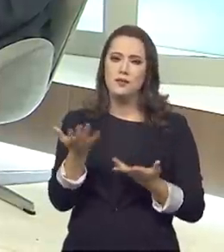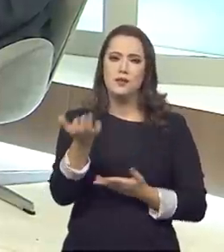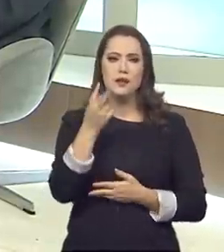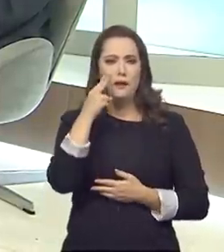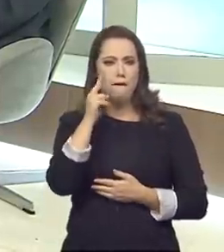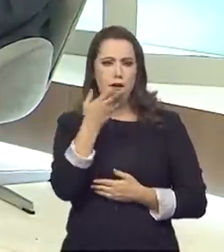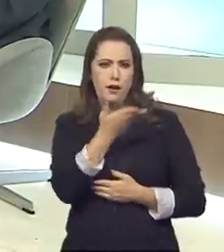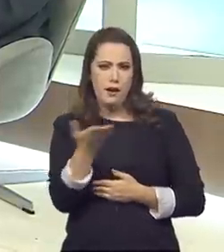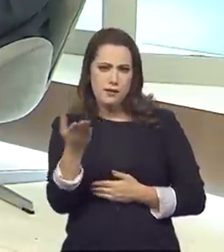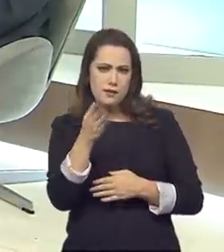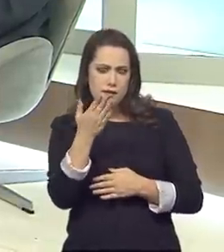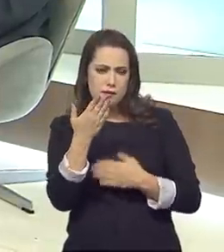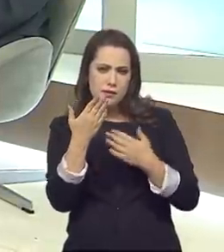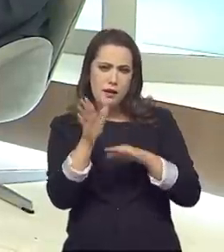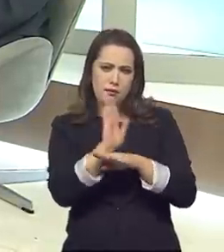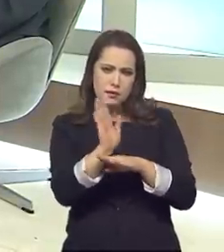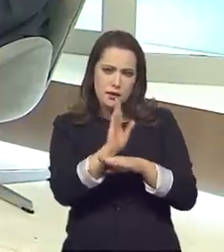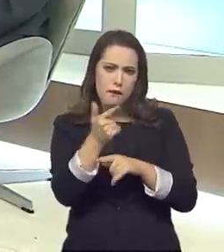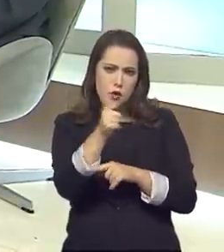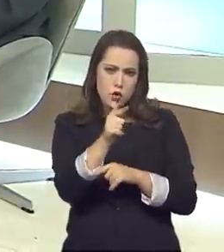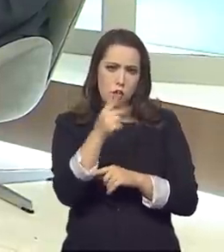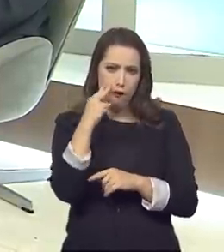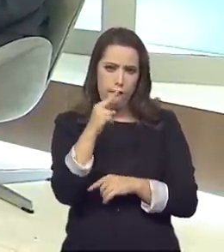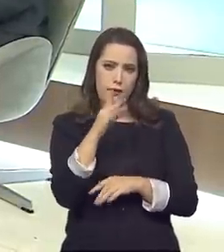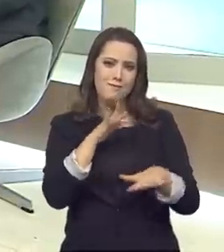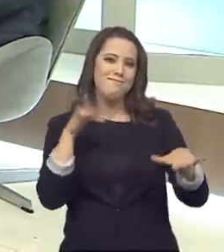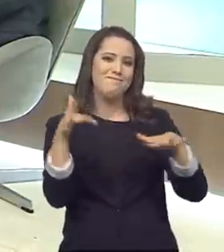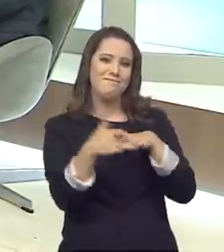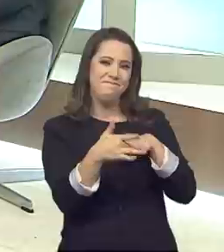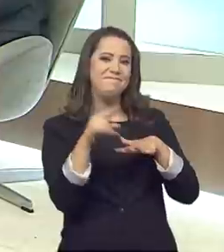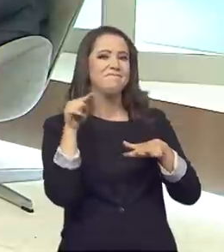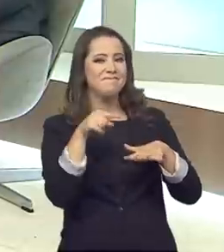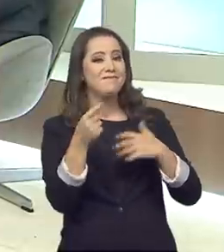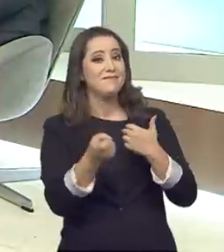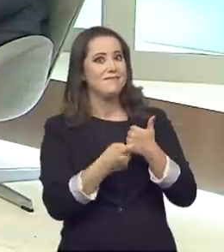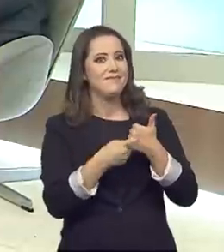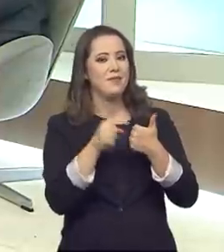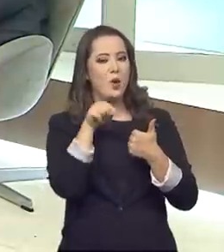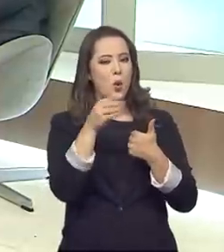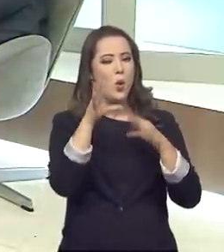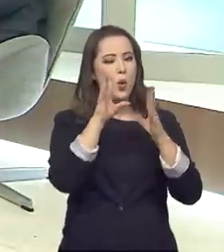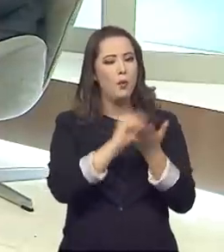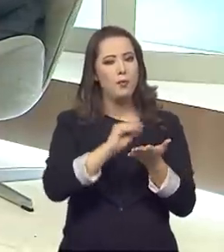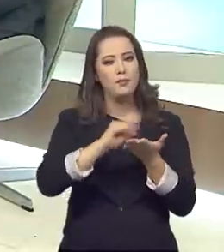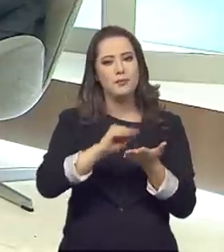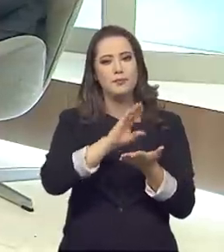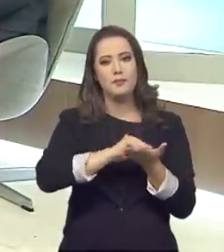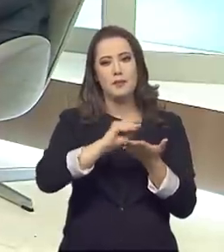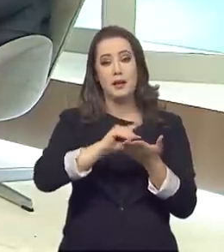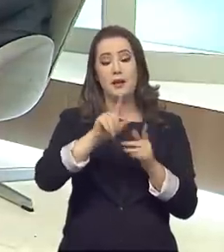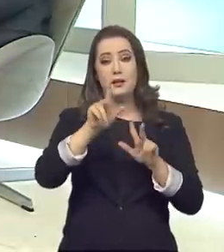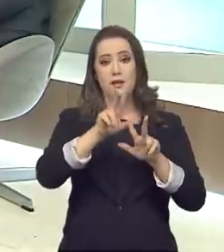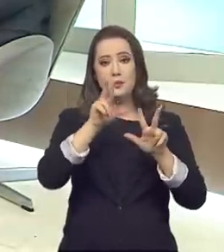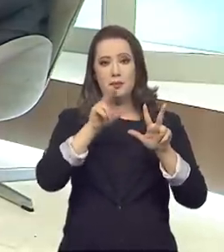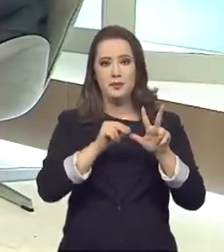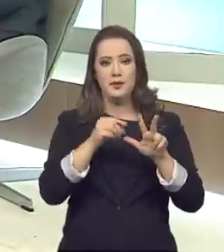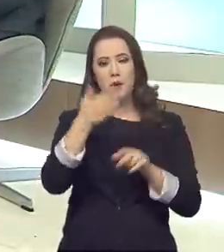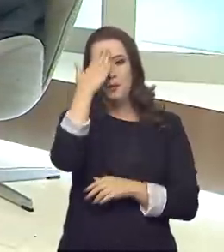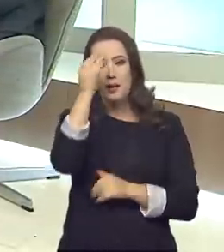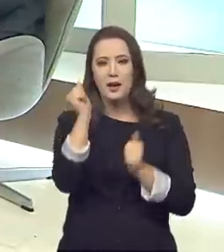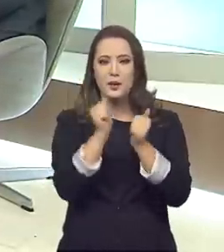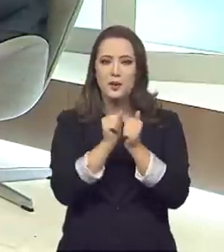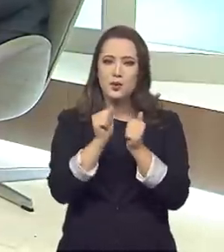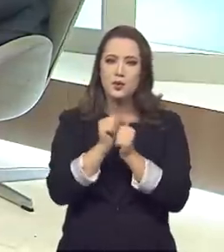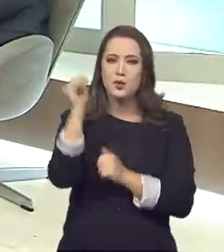quiser rever esta ou outras entrevistas, siga as nossas redes sociais ou baixe o TV Brasil Play. Obrigado pela